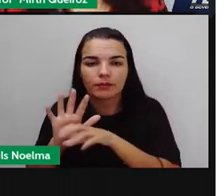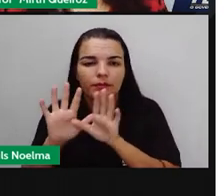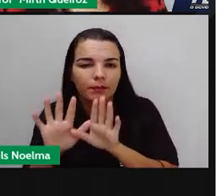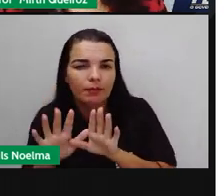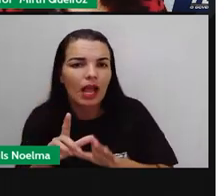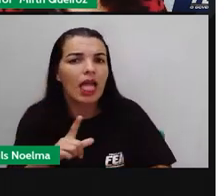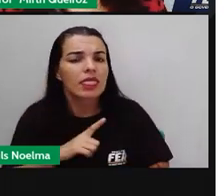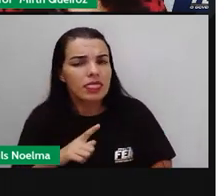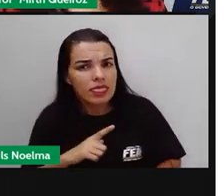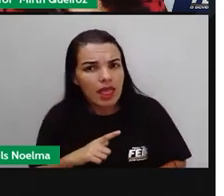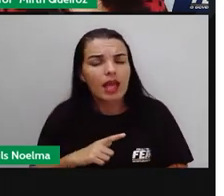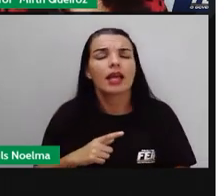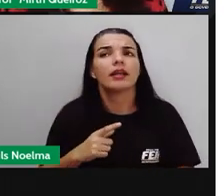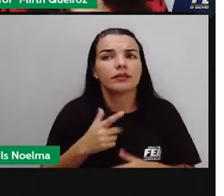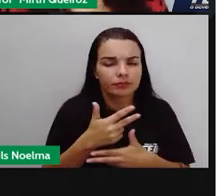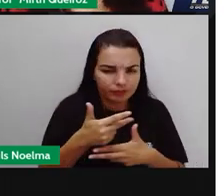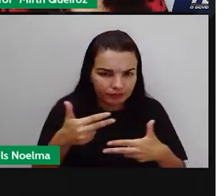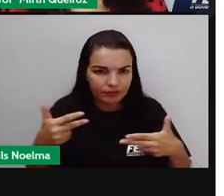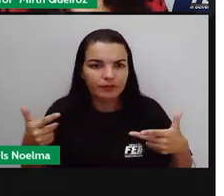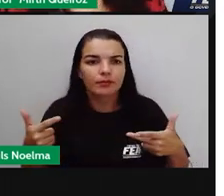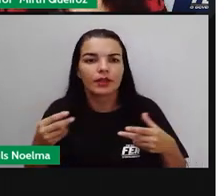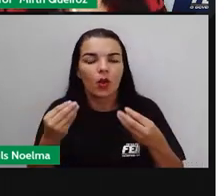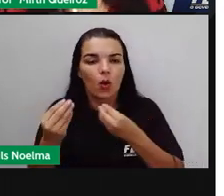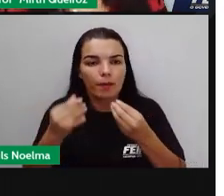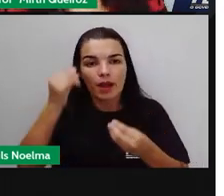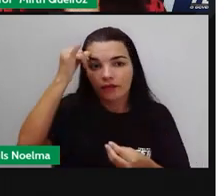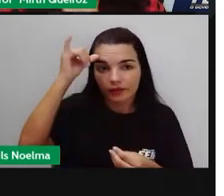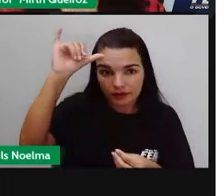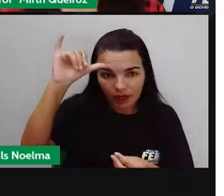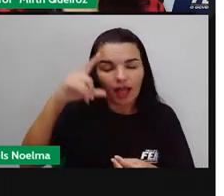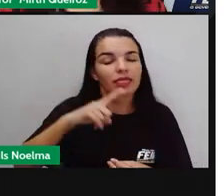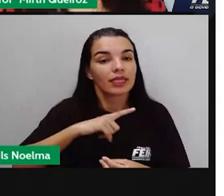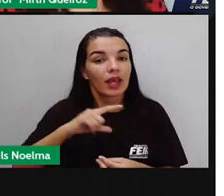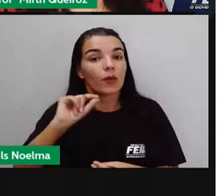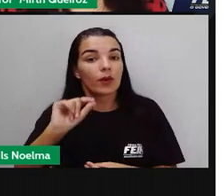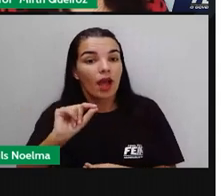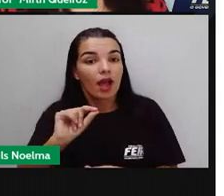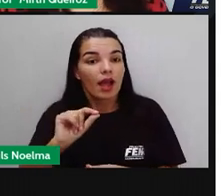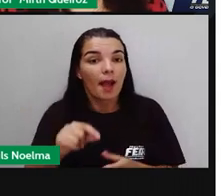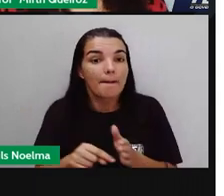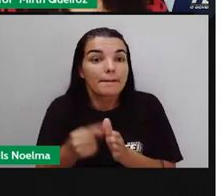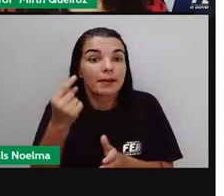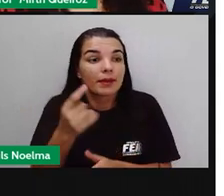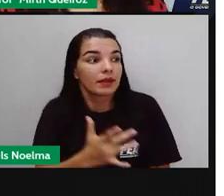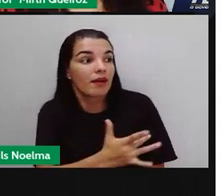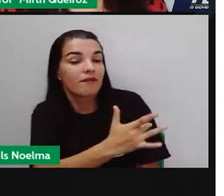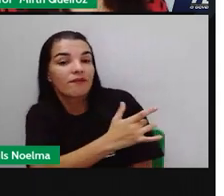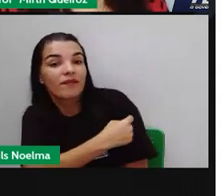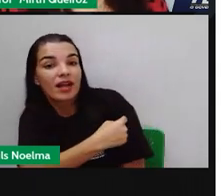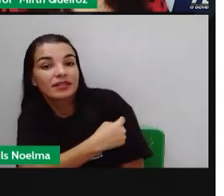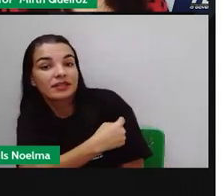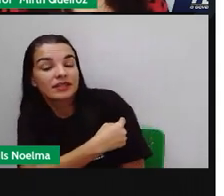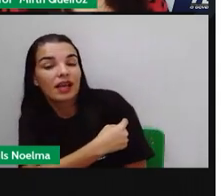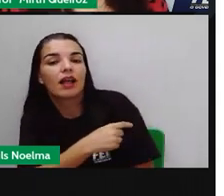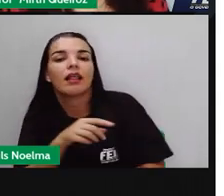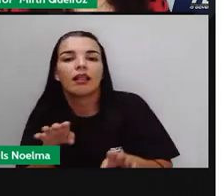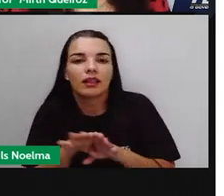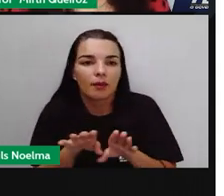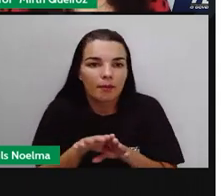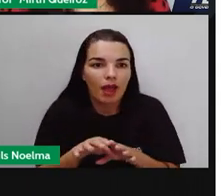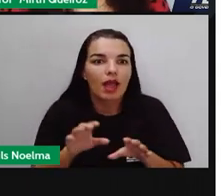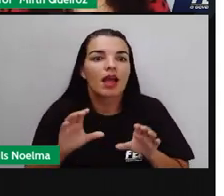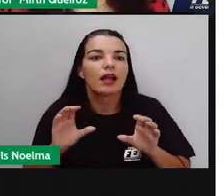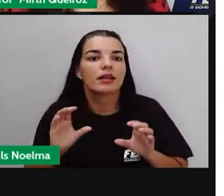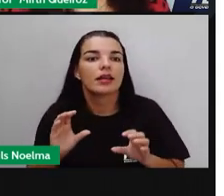Haverá formas de evitar os agentes patogênicos? Ah, sim! Por exemplo, a vacinação é uma forma de